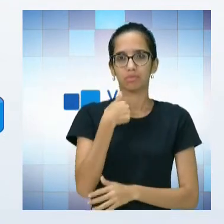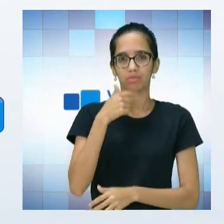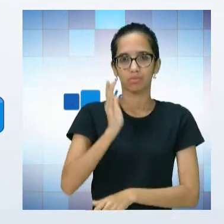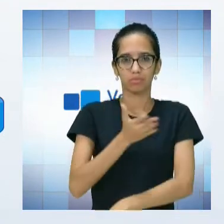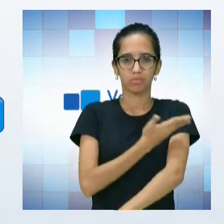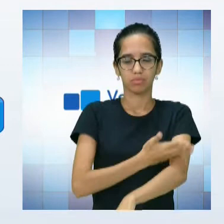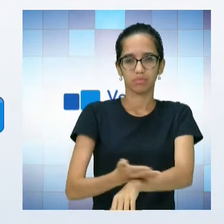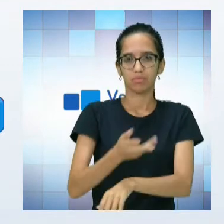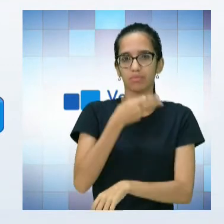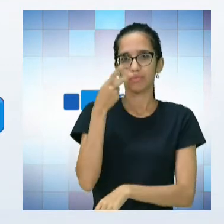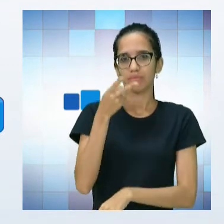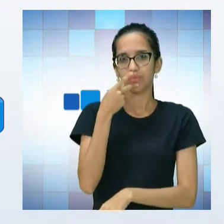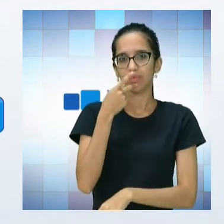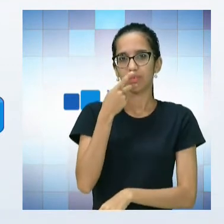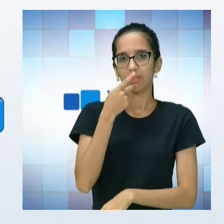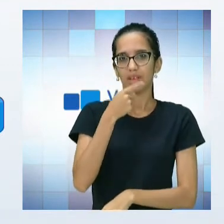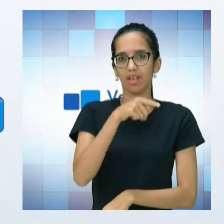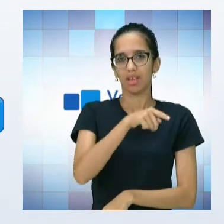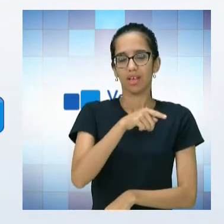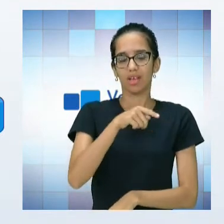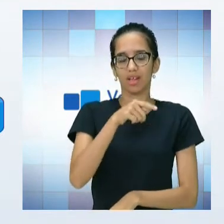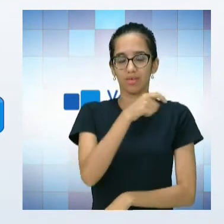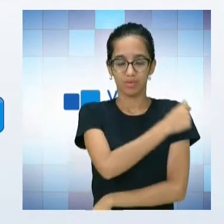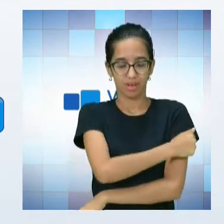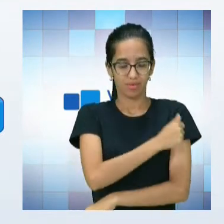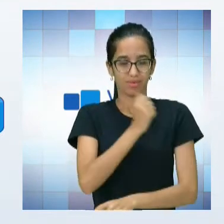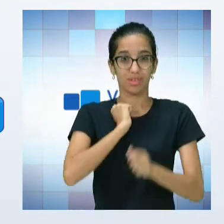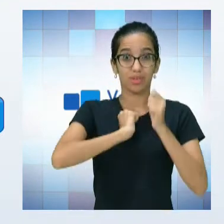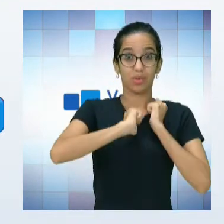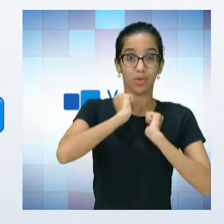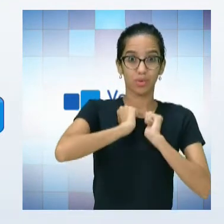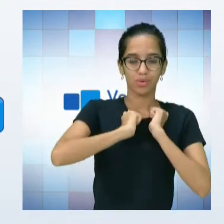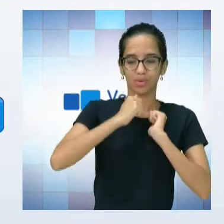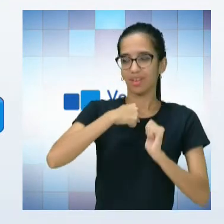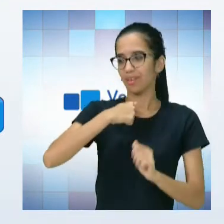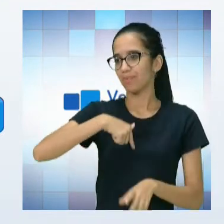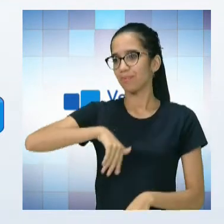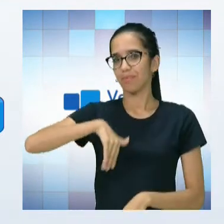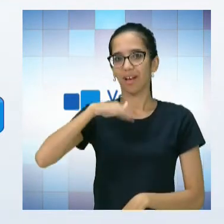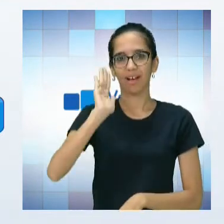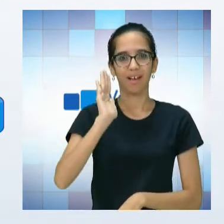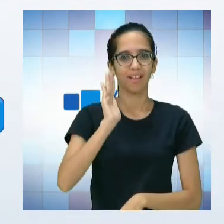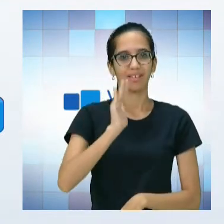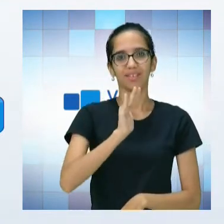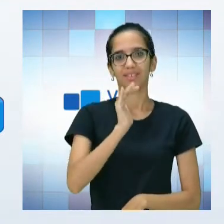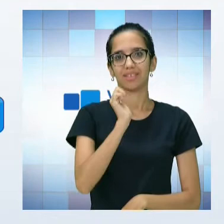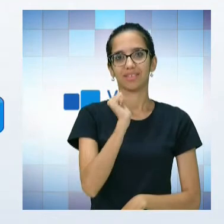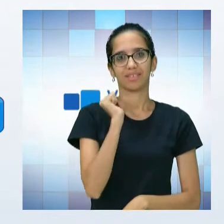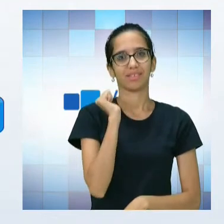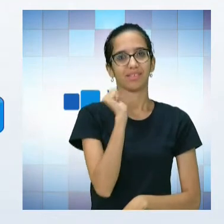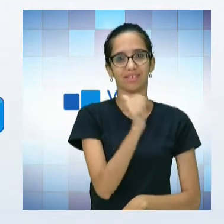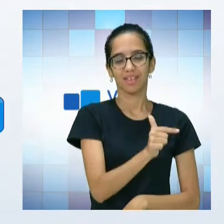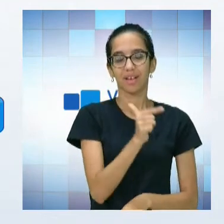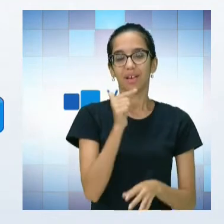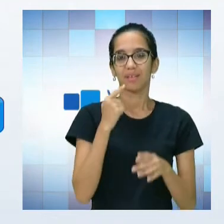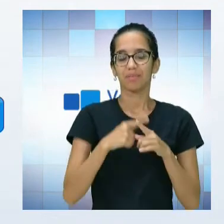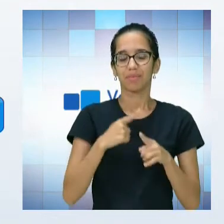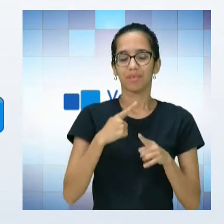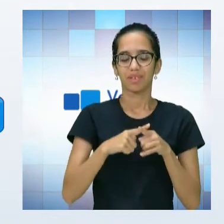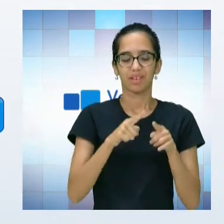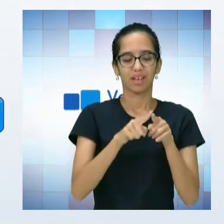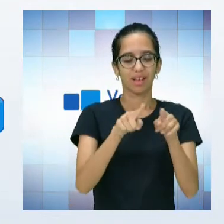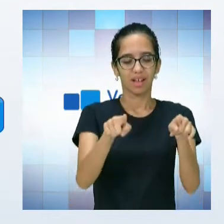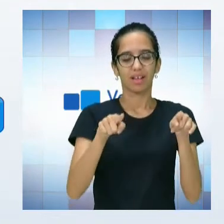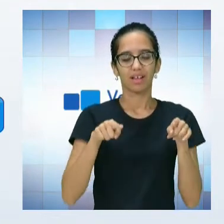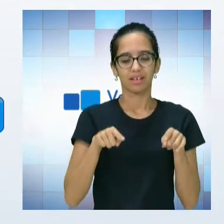mais ansioso do que eles está eu, porque o laboratório em si ele não